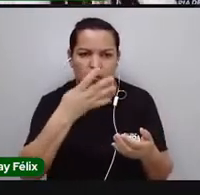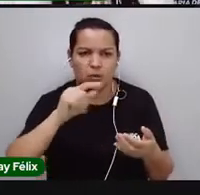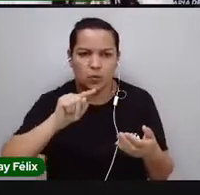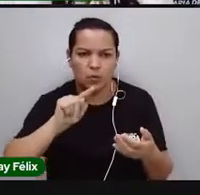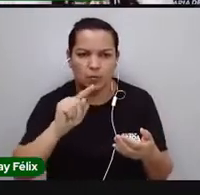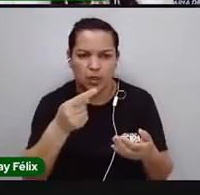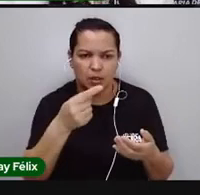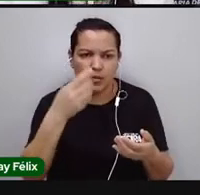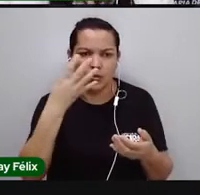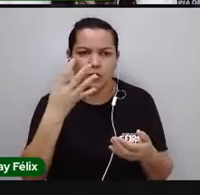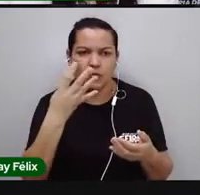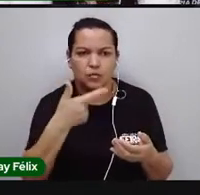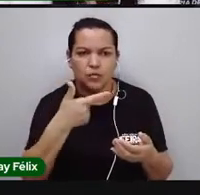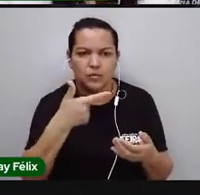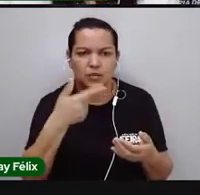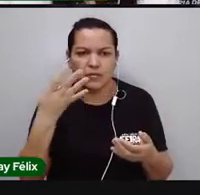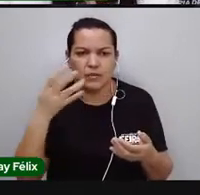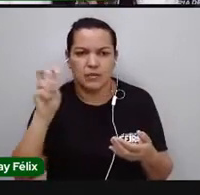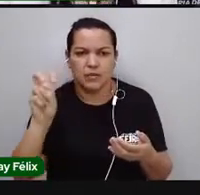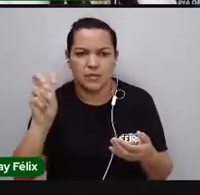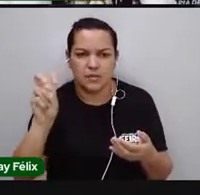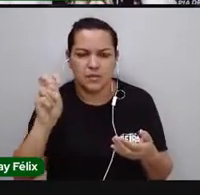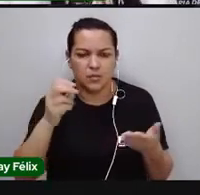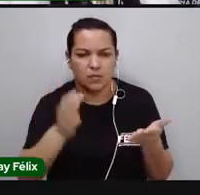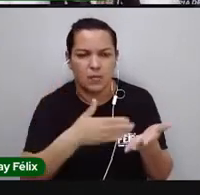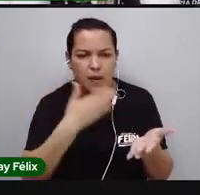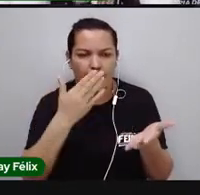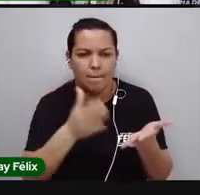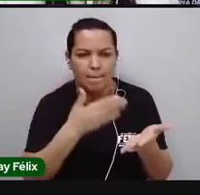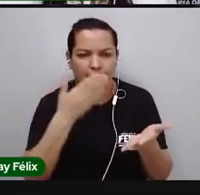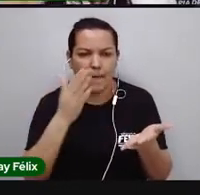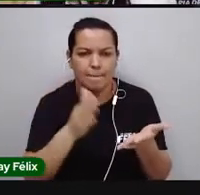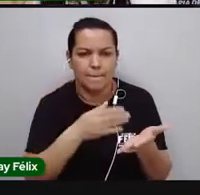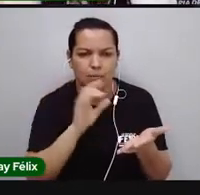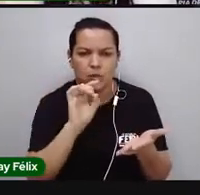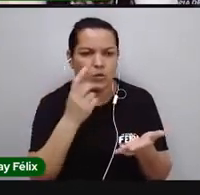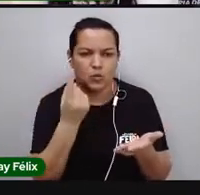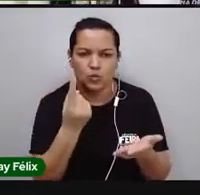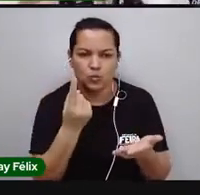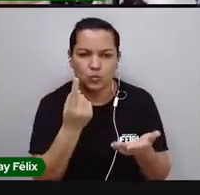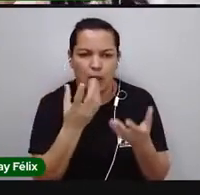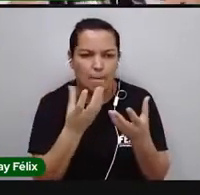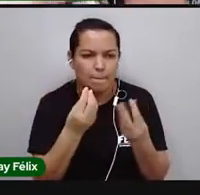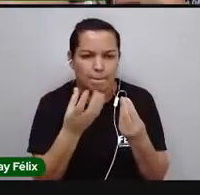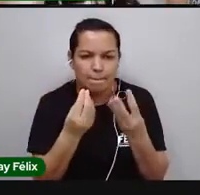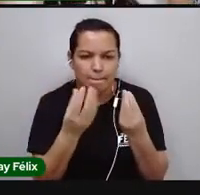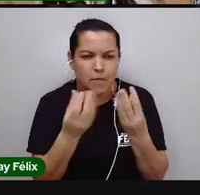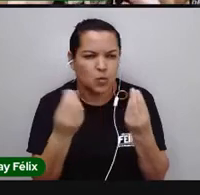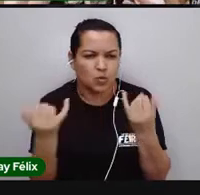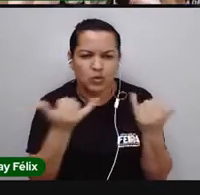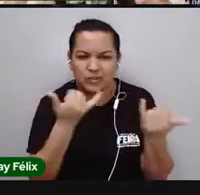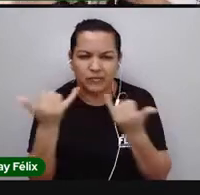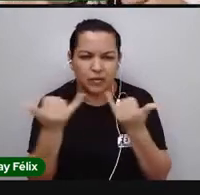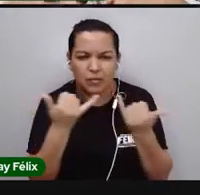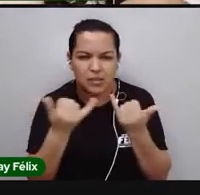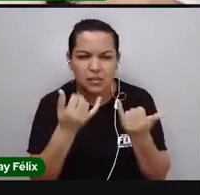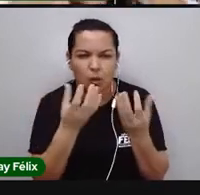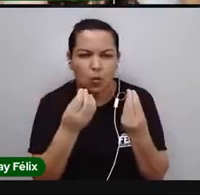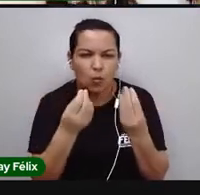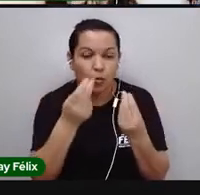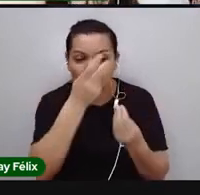124.245 artigos, só em uma base de dados. É muita coisa, é muita gente,